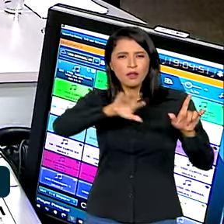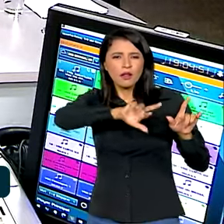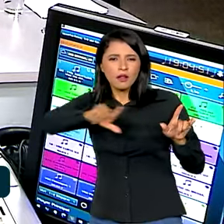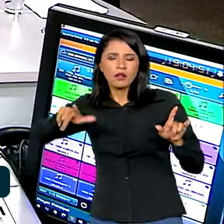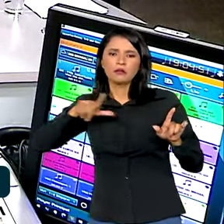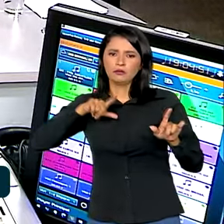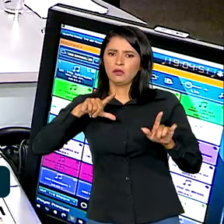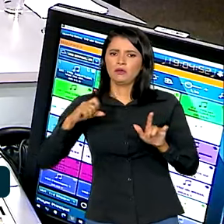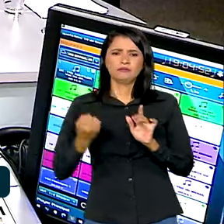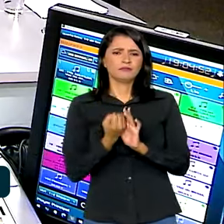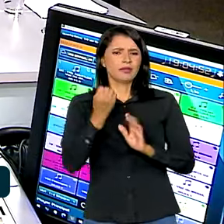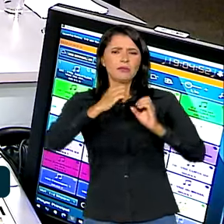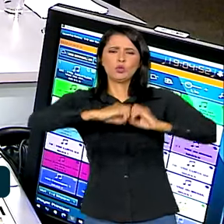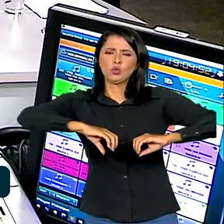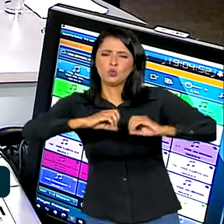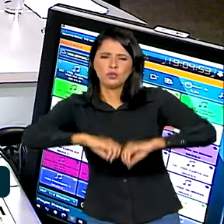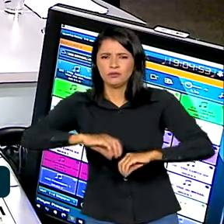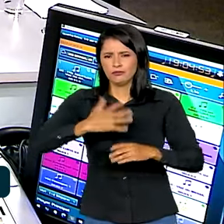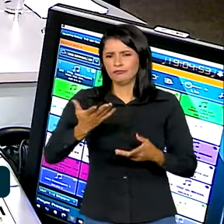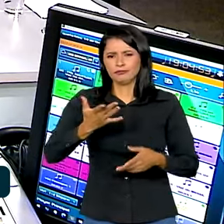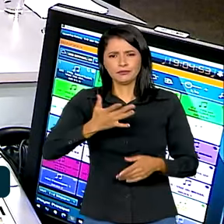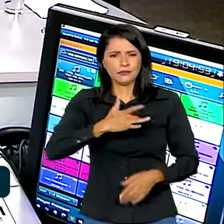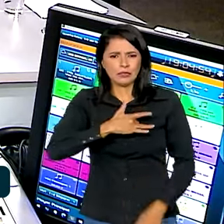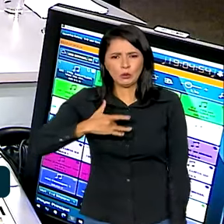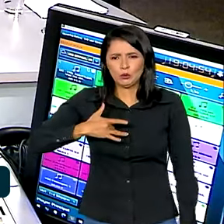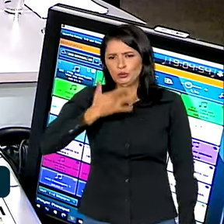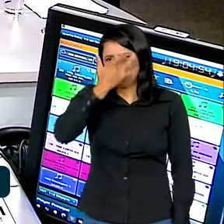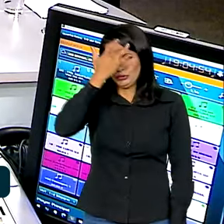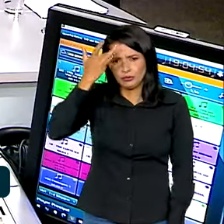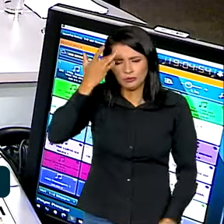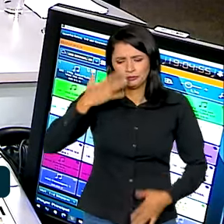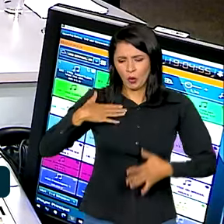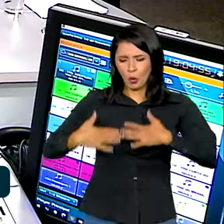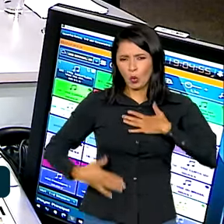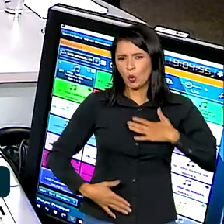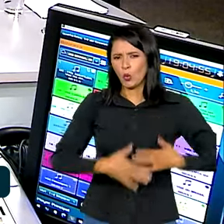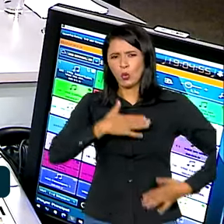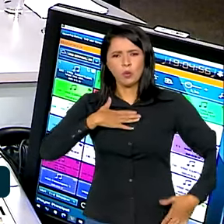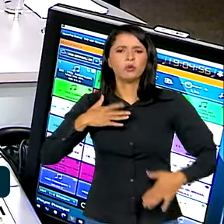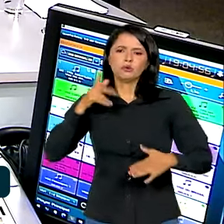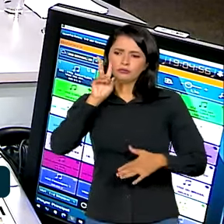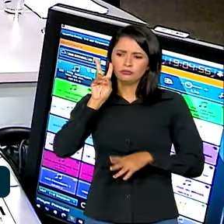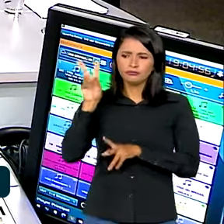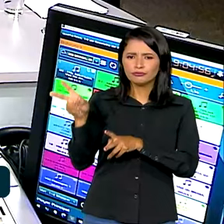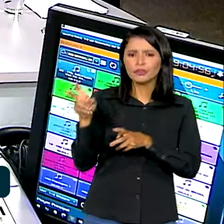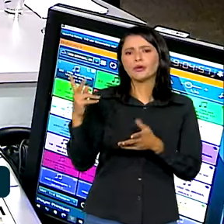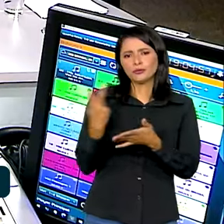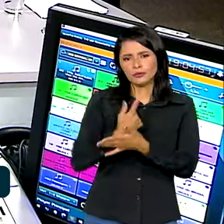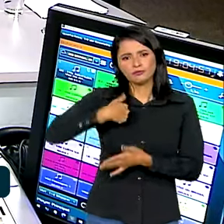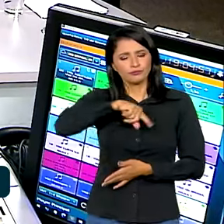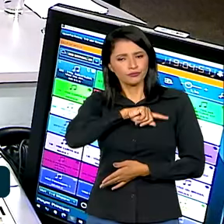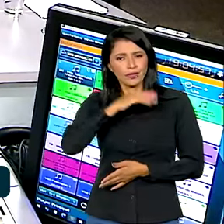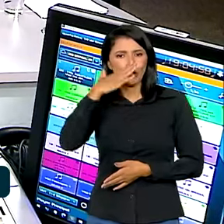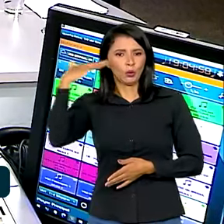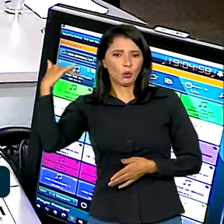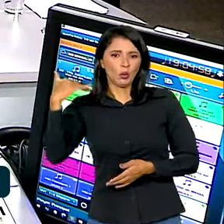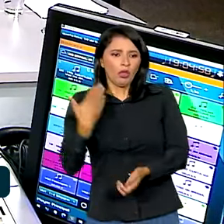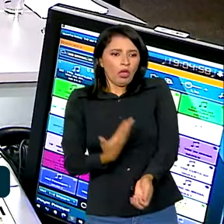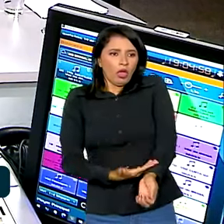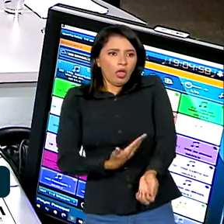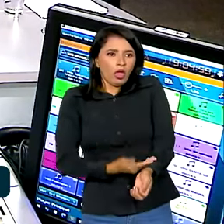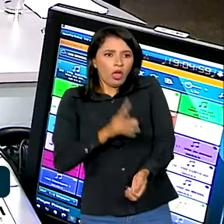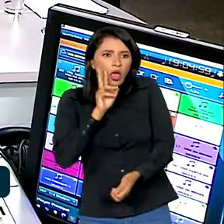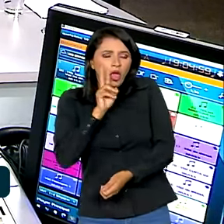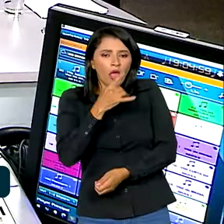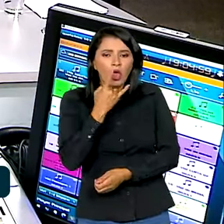impactos. Impactos na saúde mental, na saúde física, de crianças e adolescentes. Nós vemos isso acontecer com nós, adultos, viciados às vezes na tela,